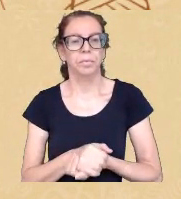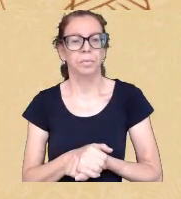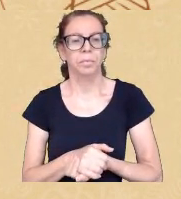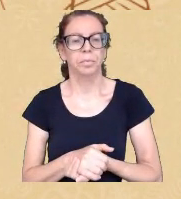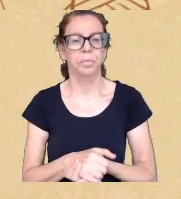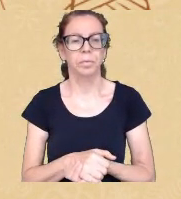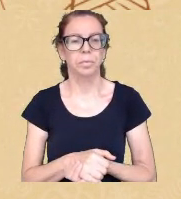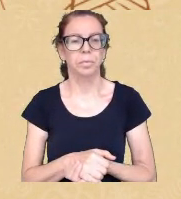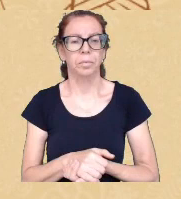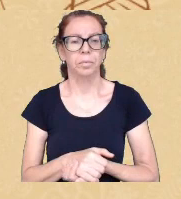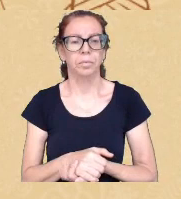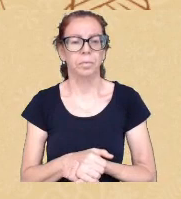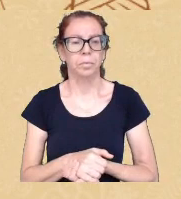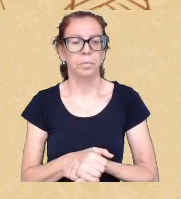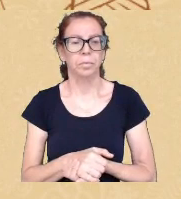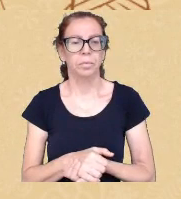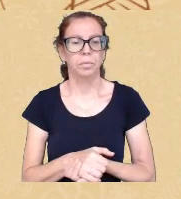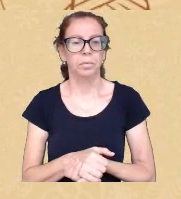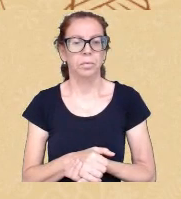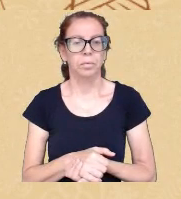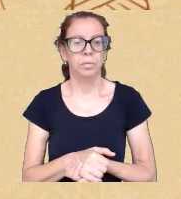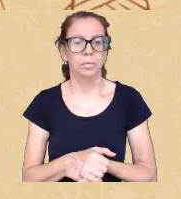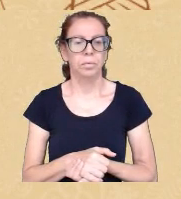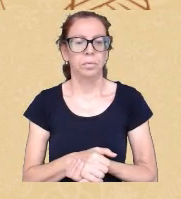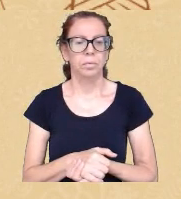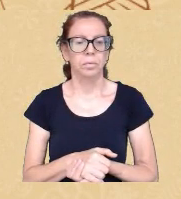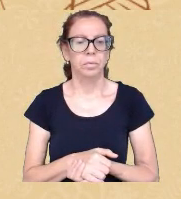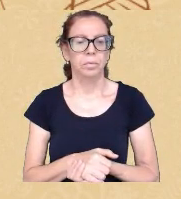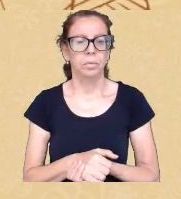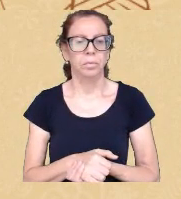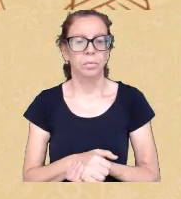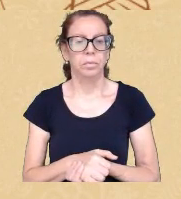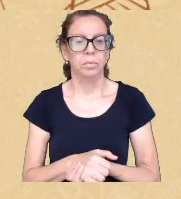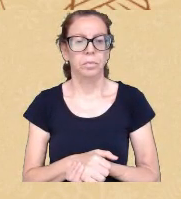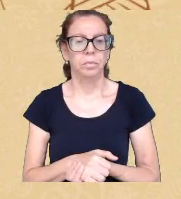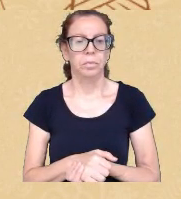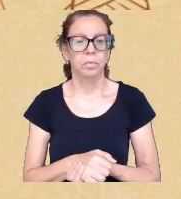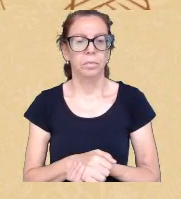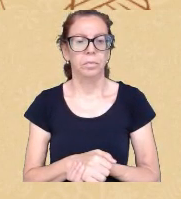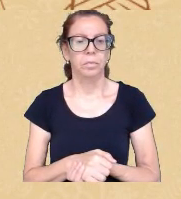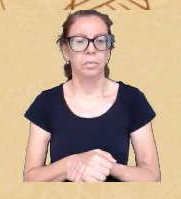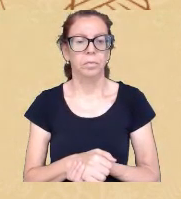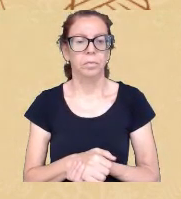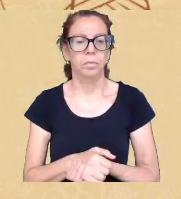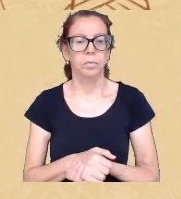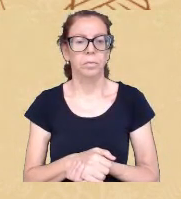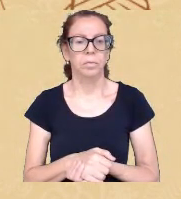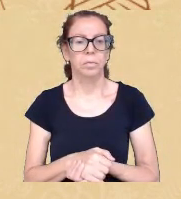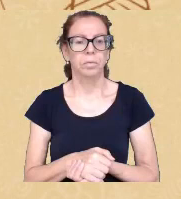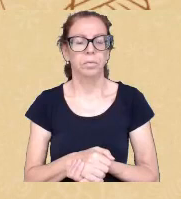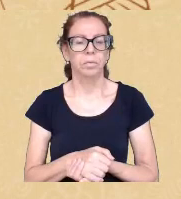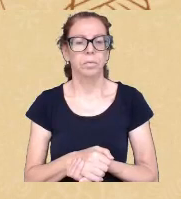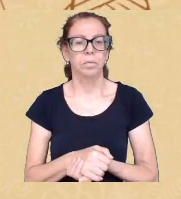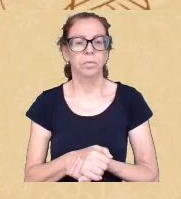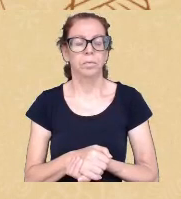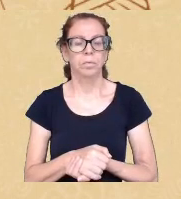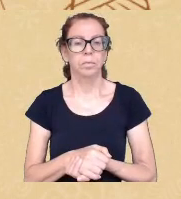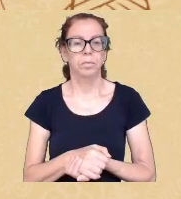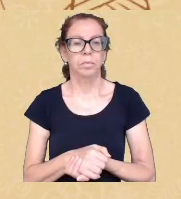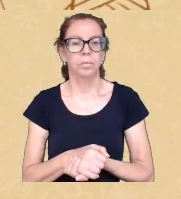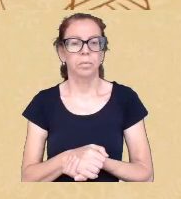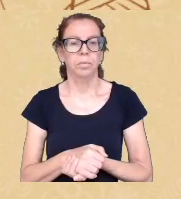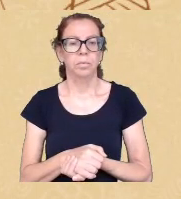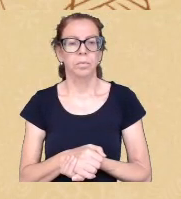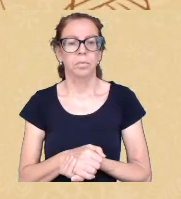eu queria e vocês são do campo acadêmico professoras doutor enfim gostaria de saber